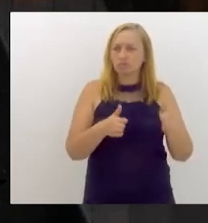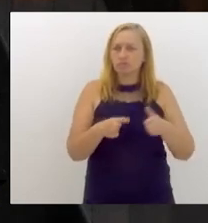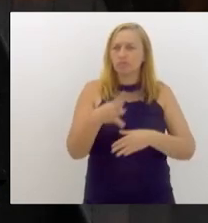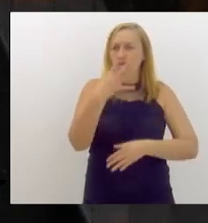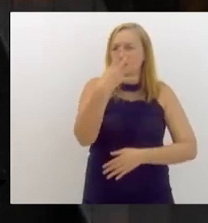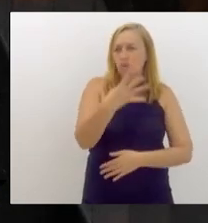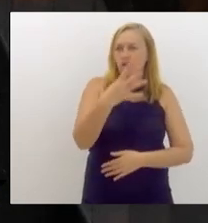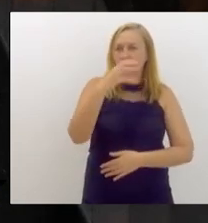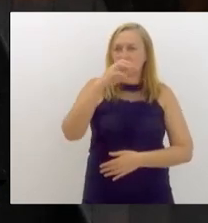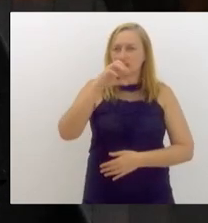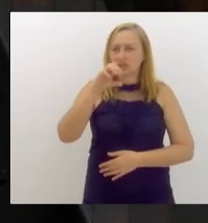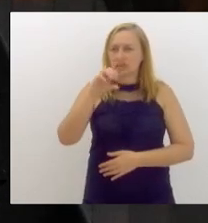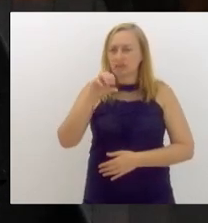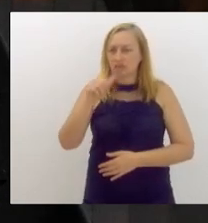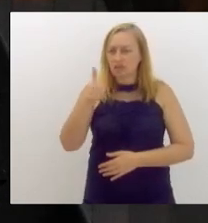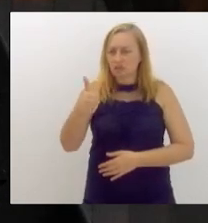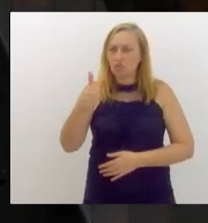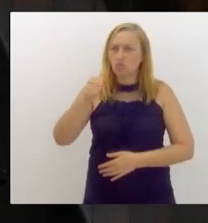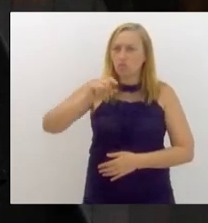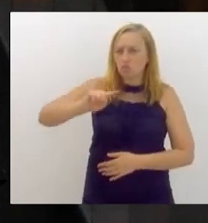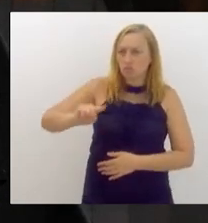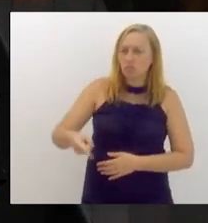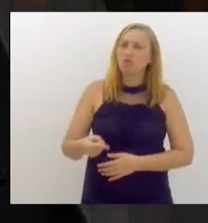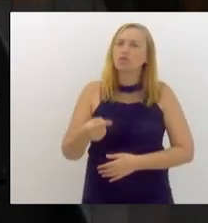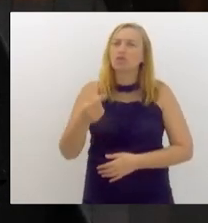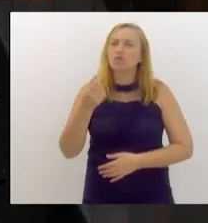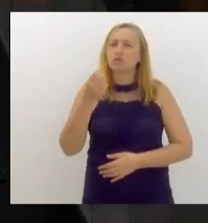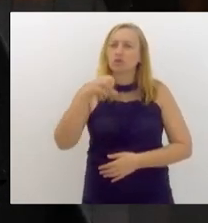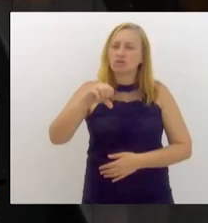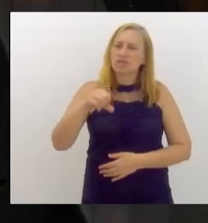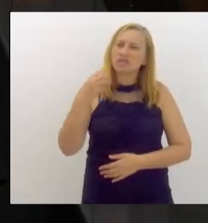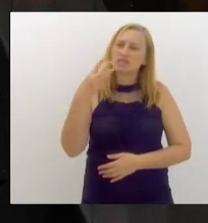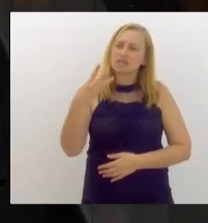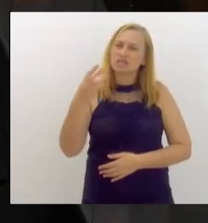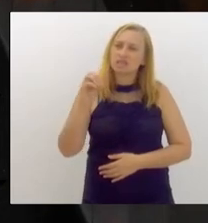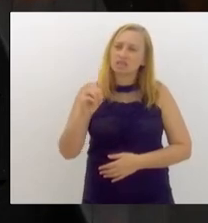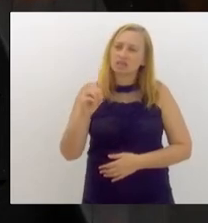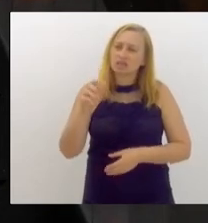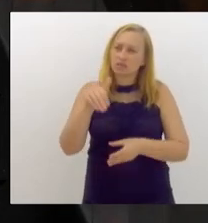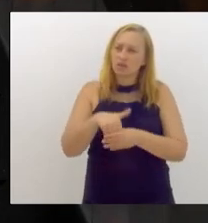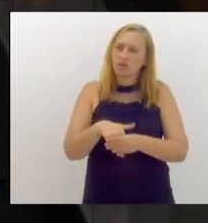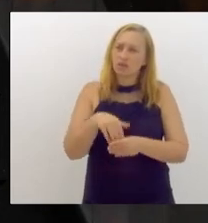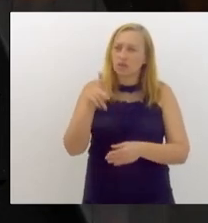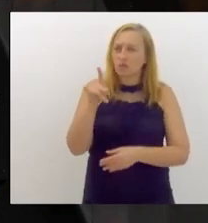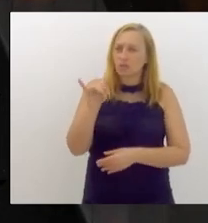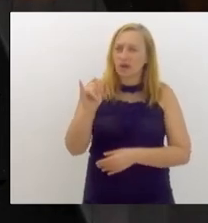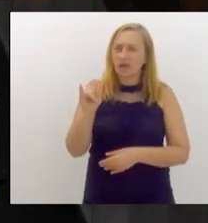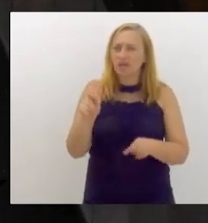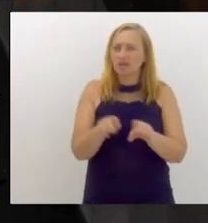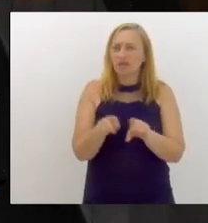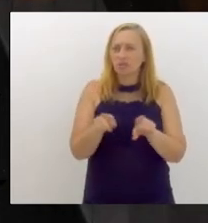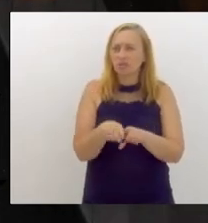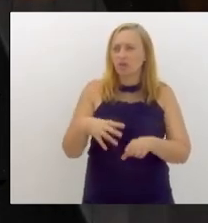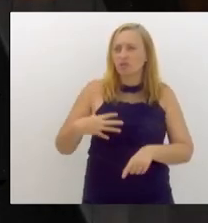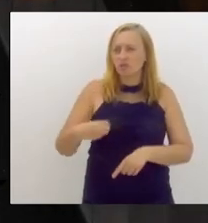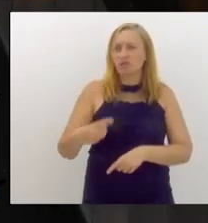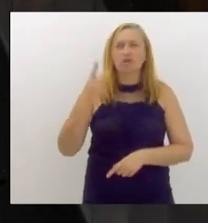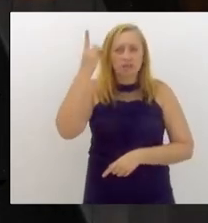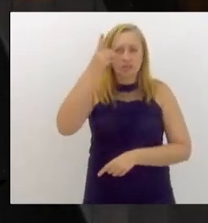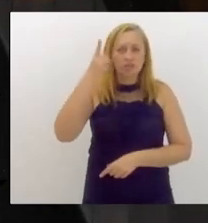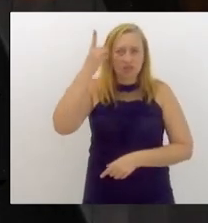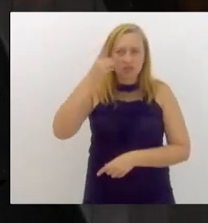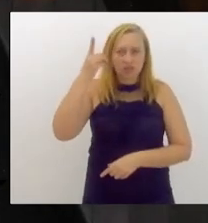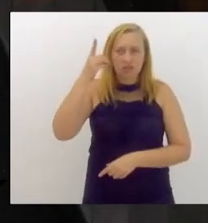41.930 votos ao pai e ao filho para deputado federal,